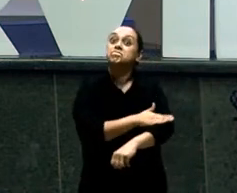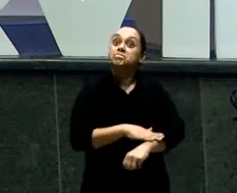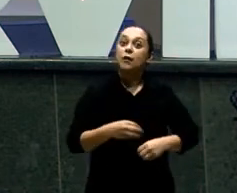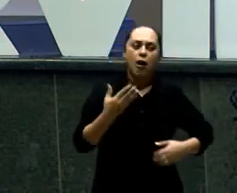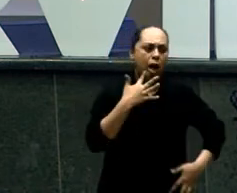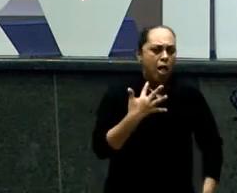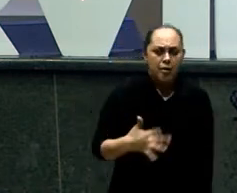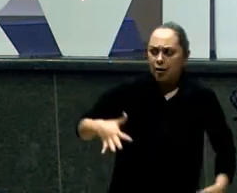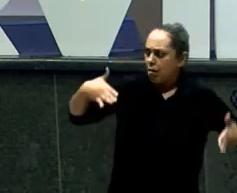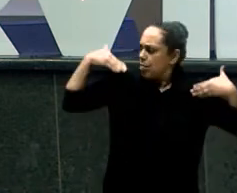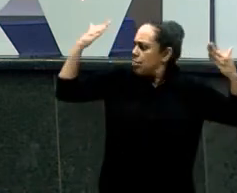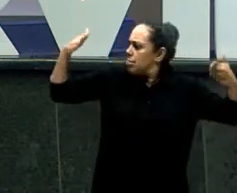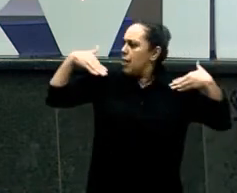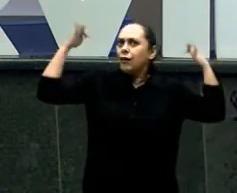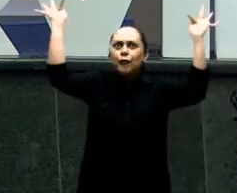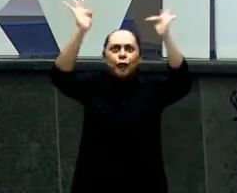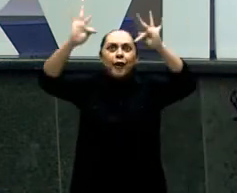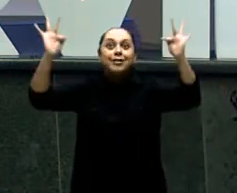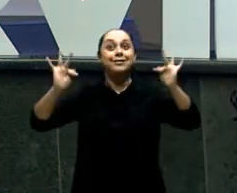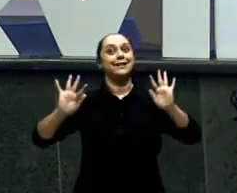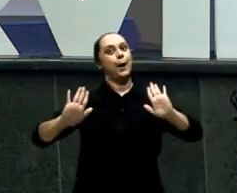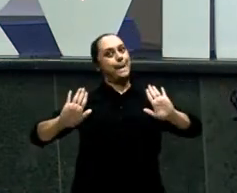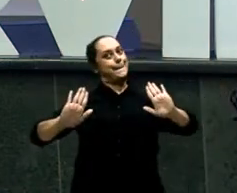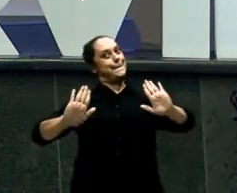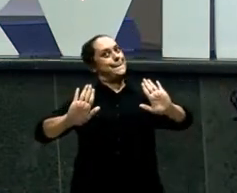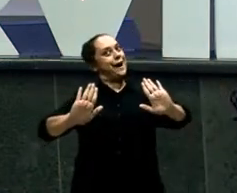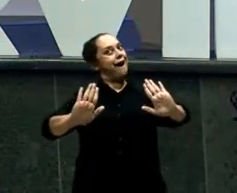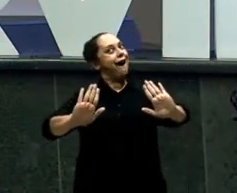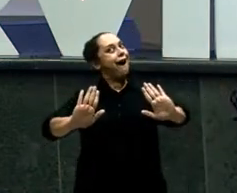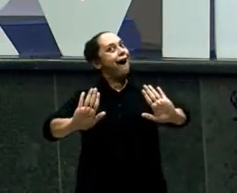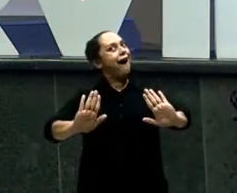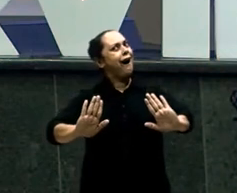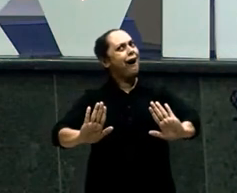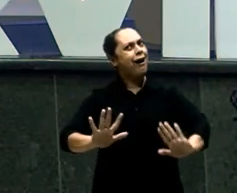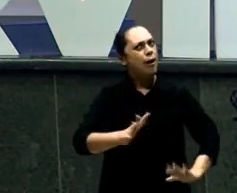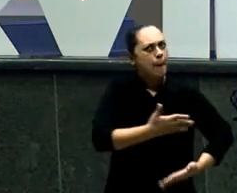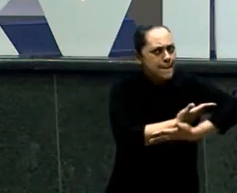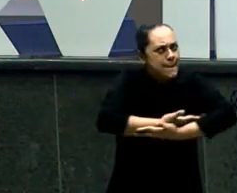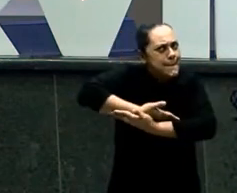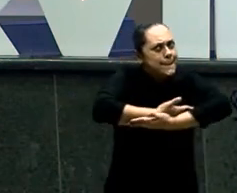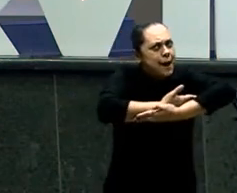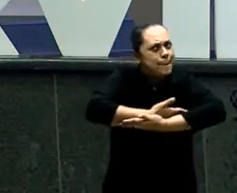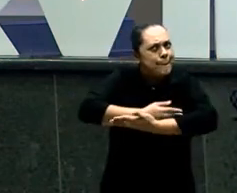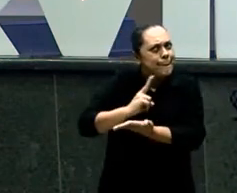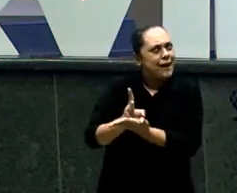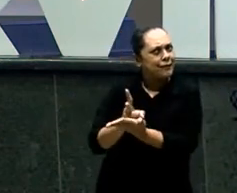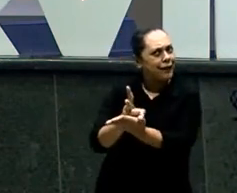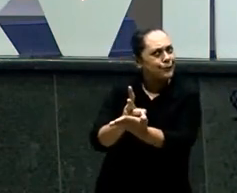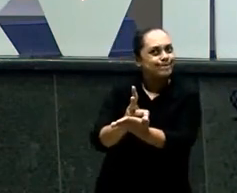Só que esses meninos Vão crescendo Na fase Ainda como criança Há uma